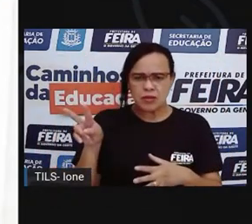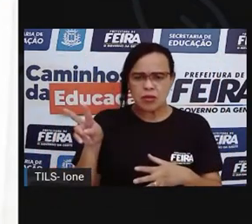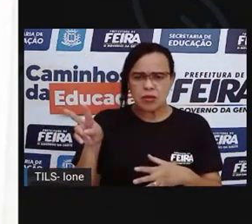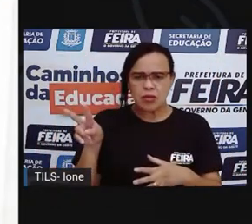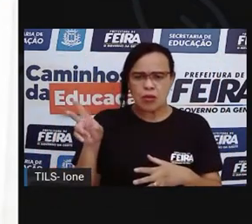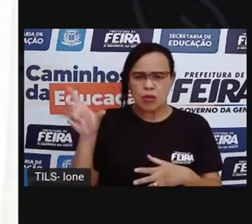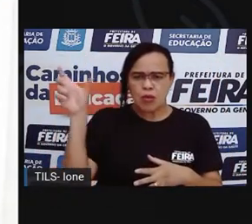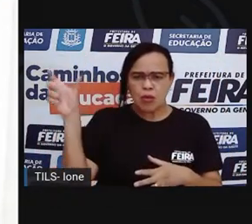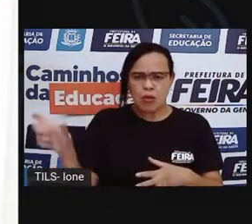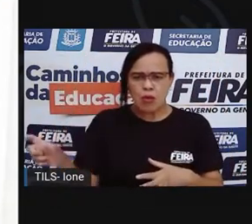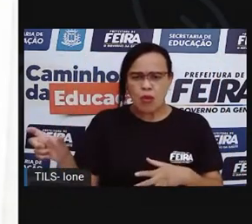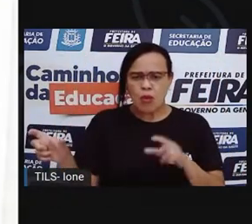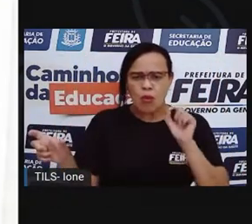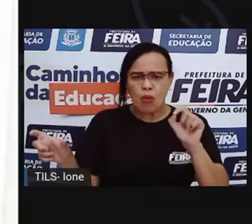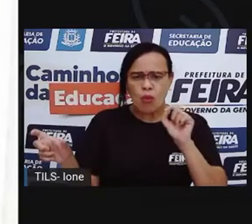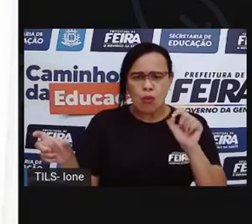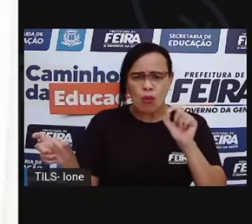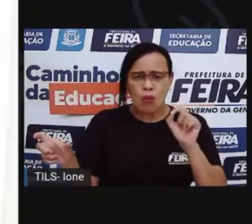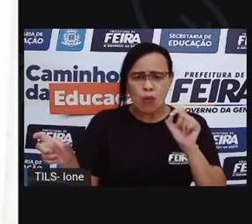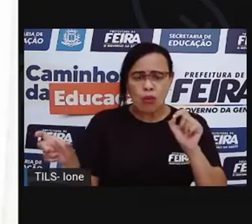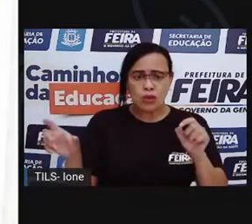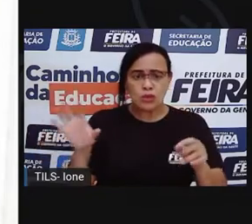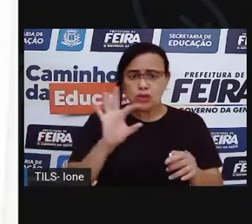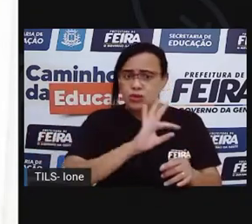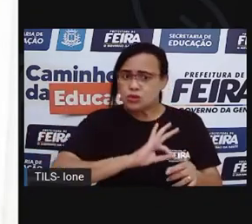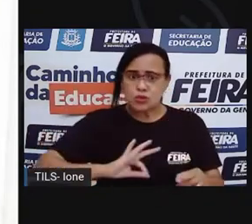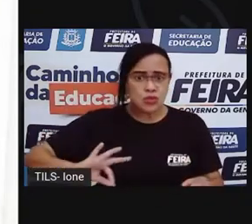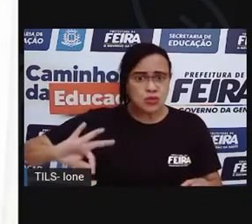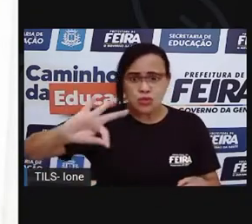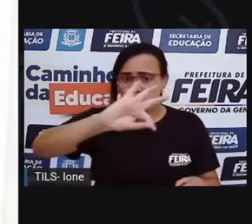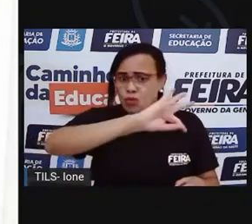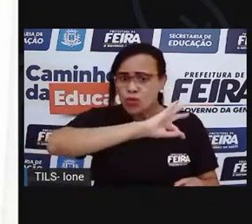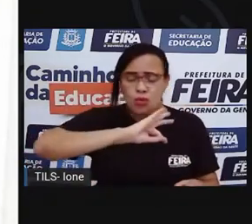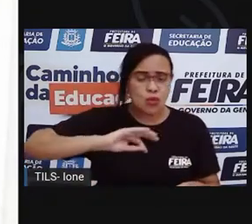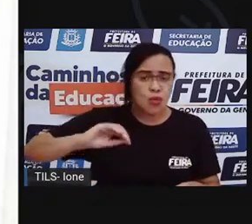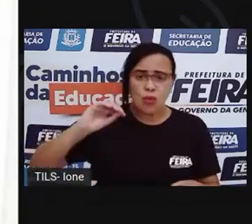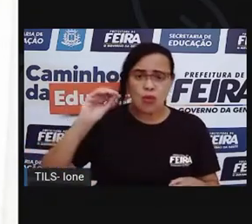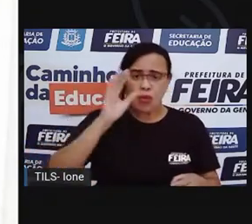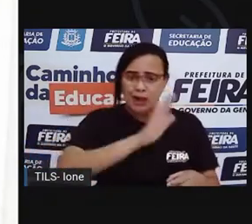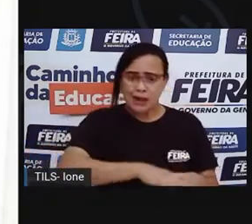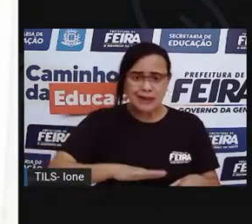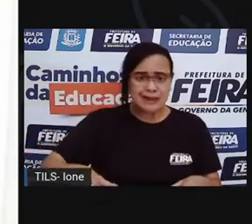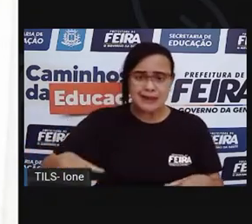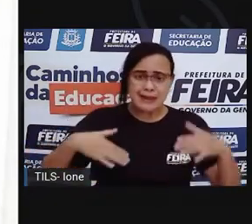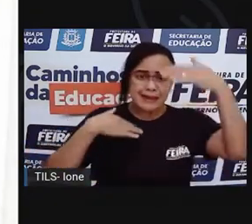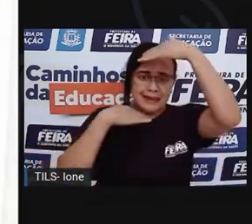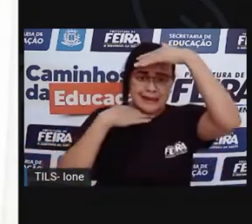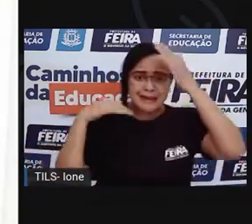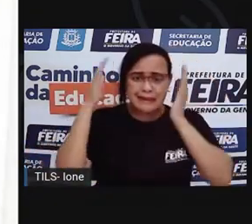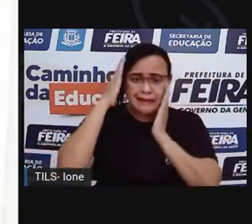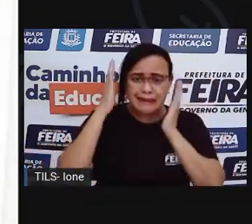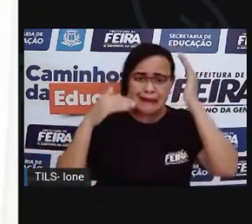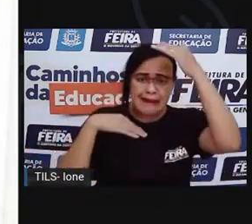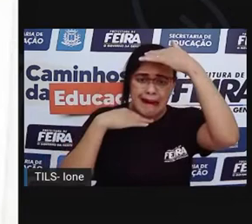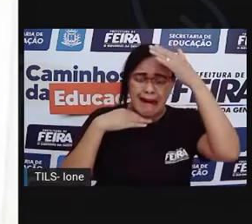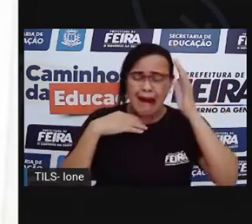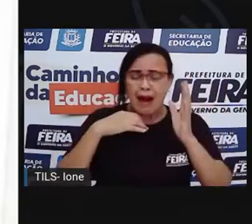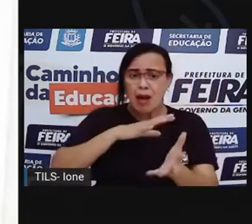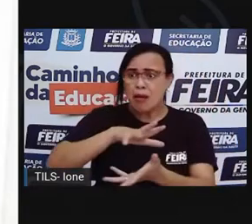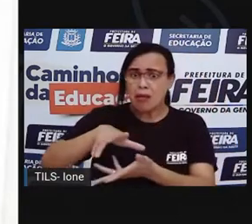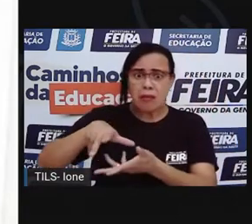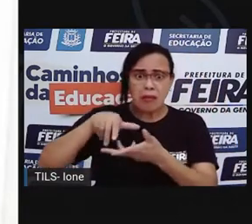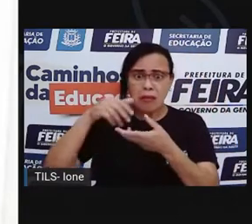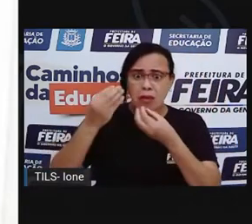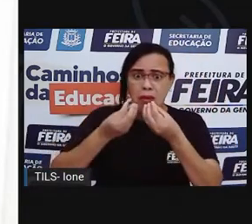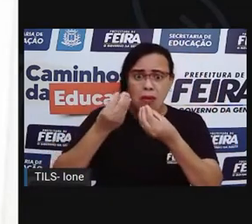Oh, não! Todas as crianças do mundo estão com a cabeça quadrada. Como Cecília